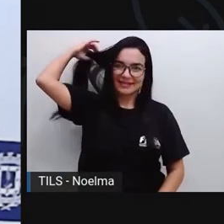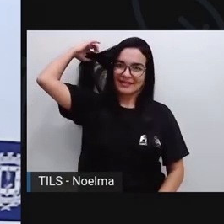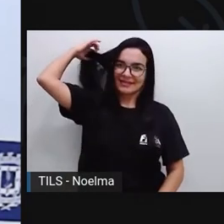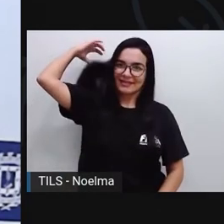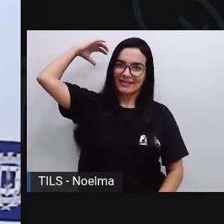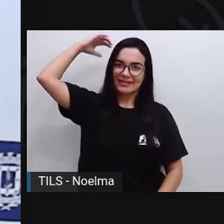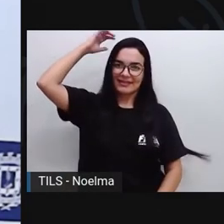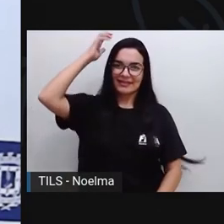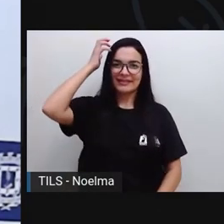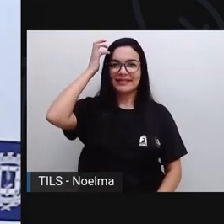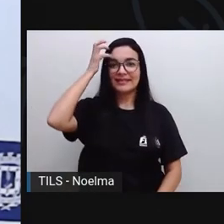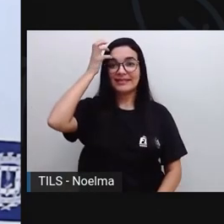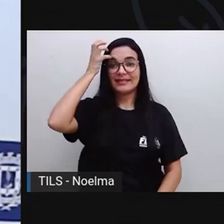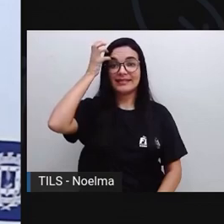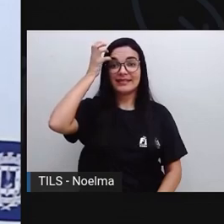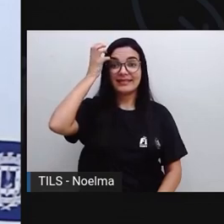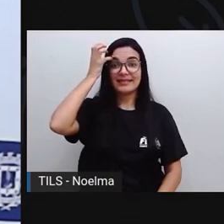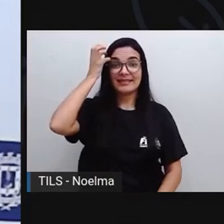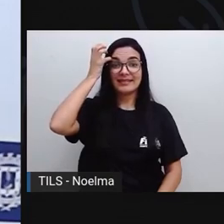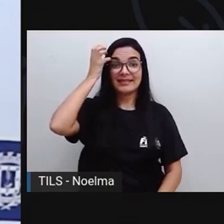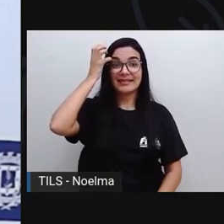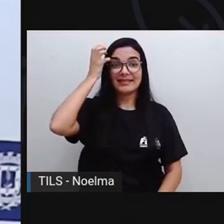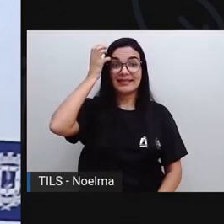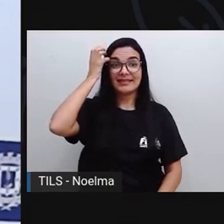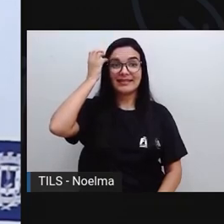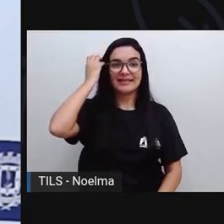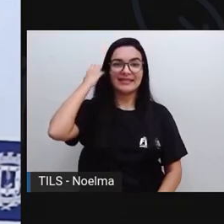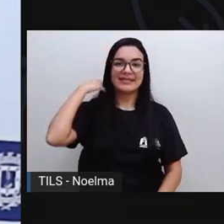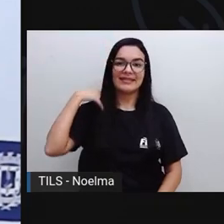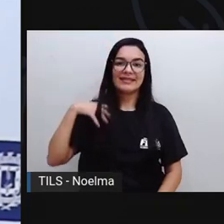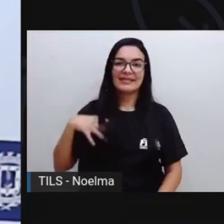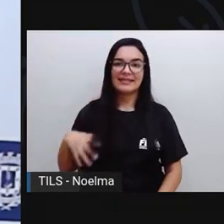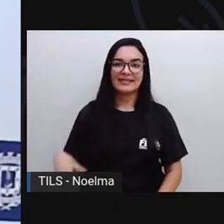Vai ter edição. Na lousa.